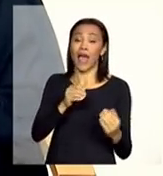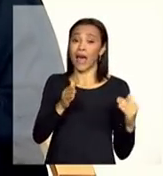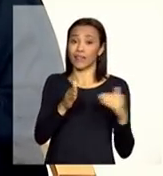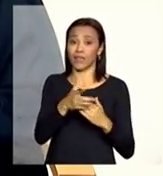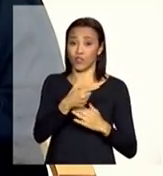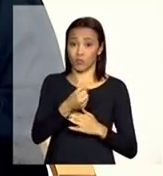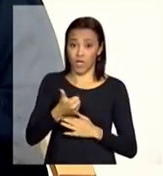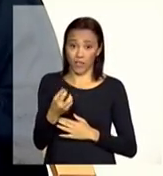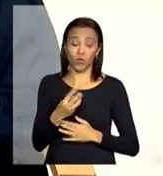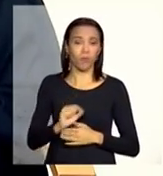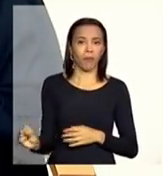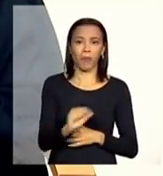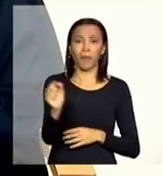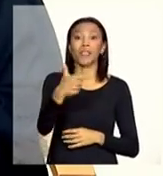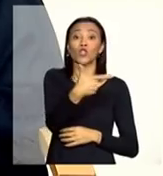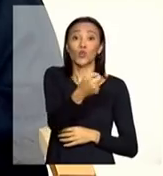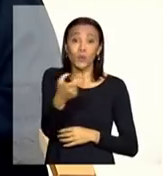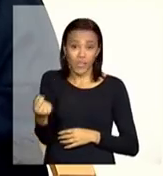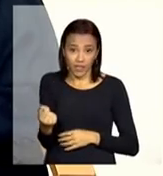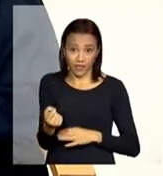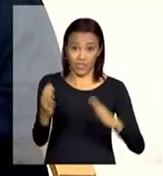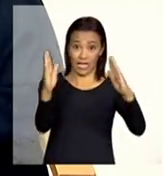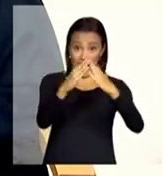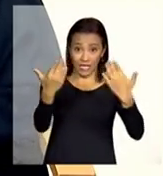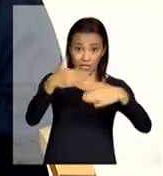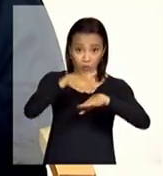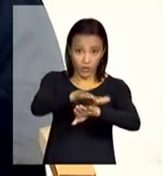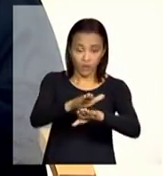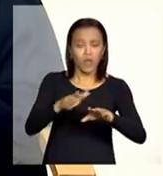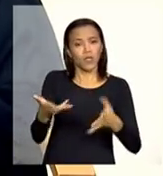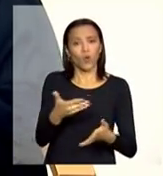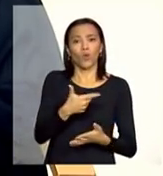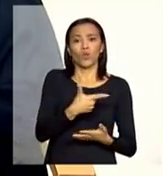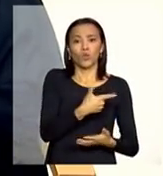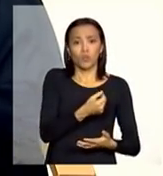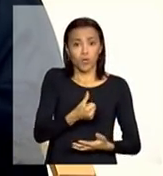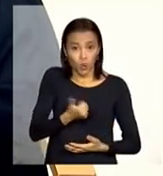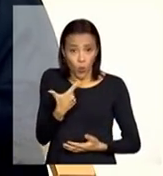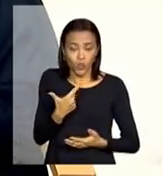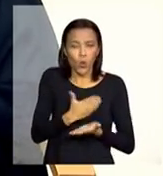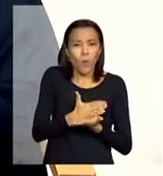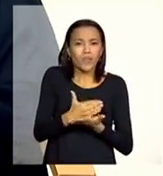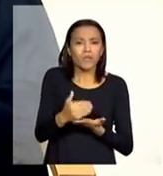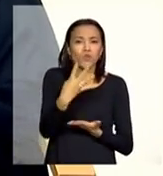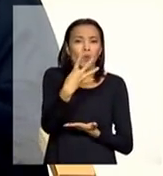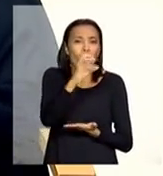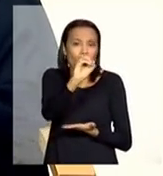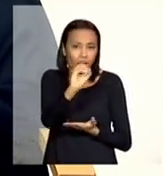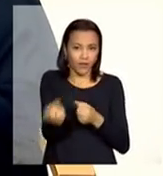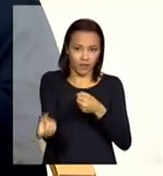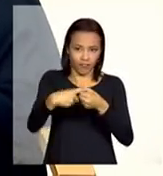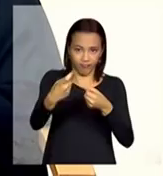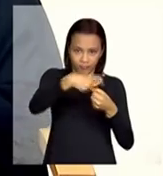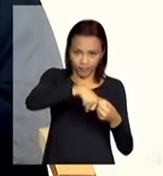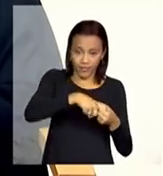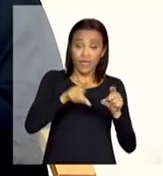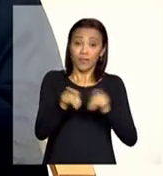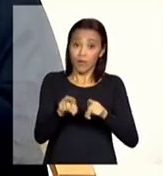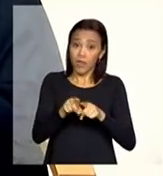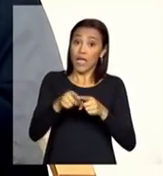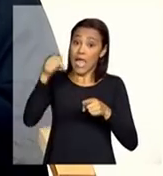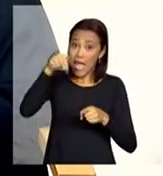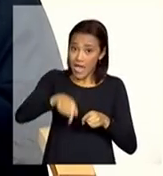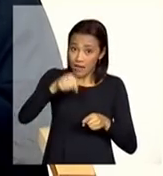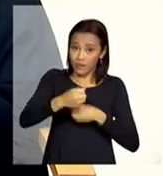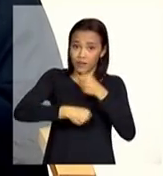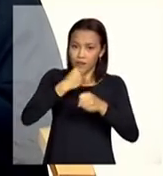residências inclusivas então em 2012 nós começamos o cofinanciamento com 40 e esse ano nós vamos fazer a expansão